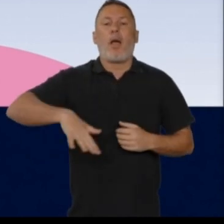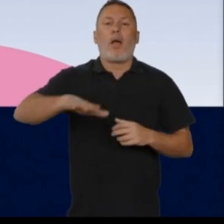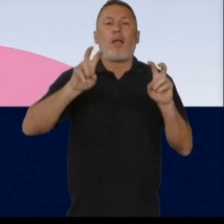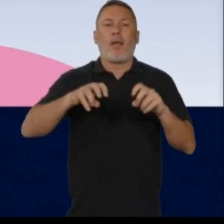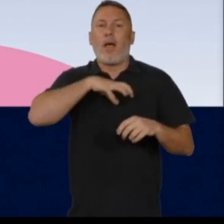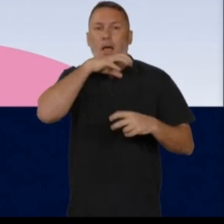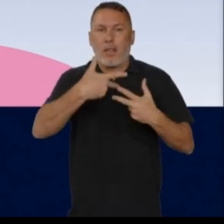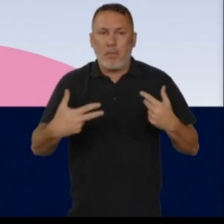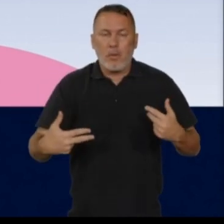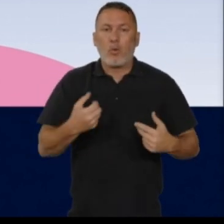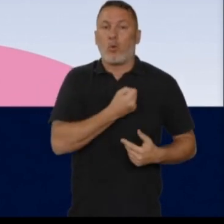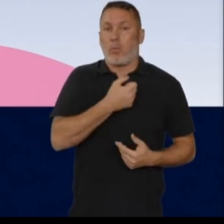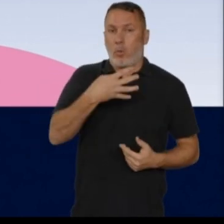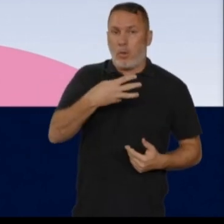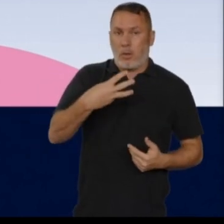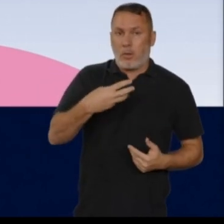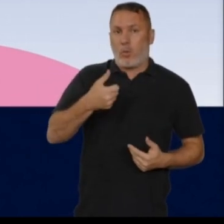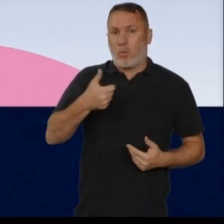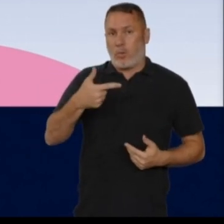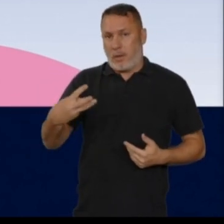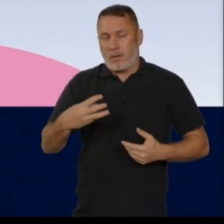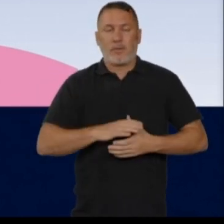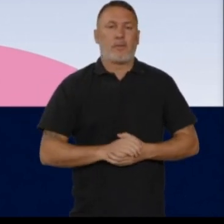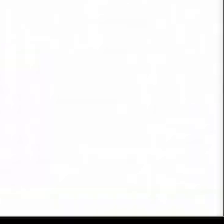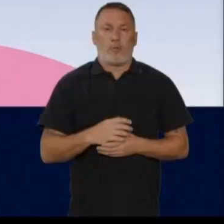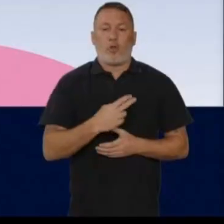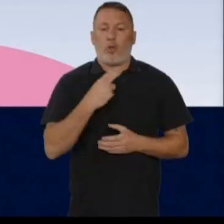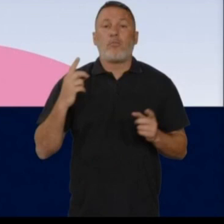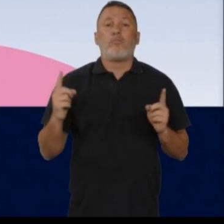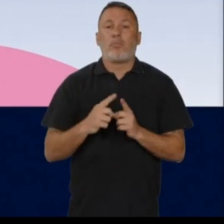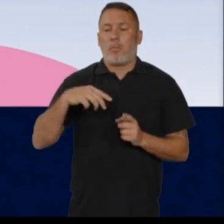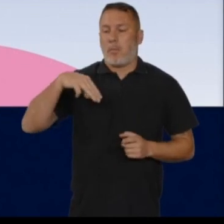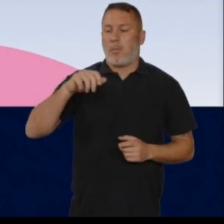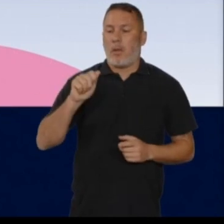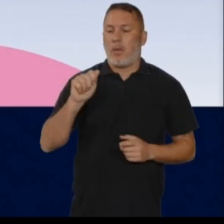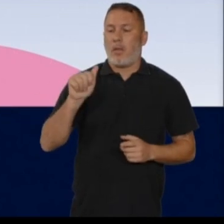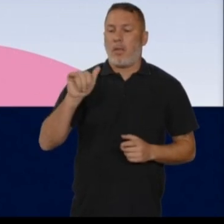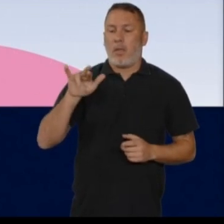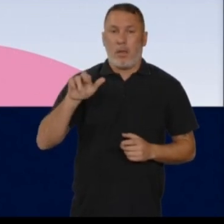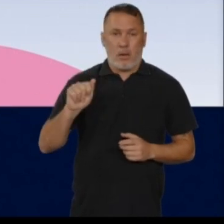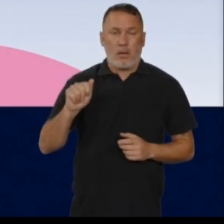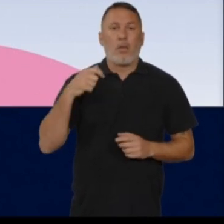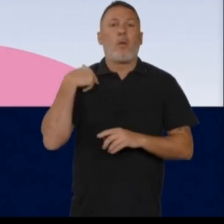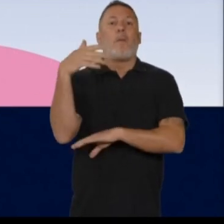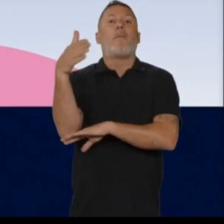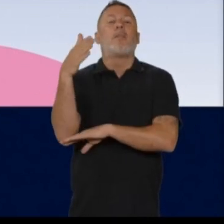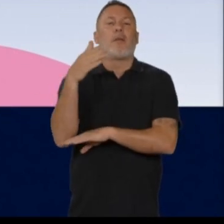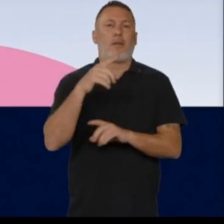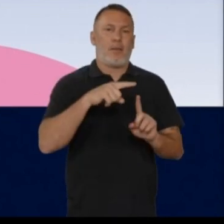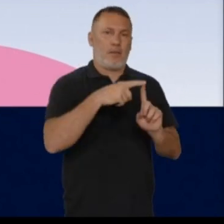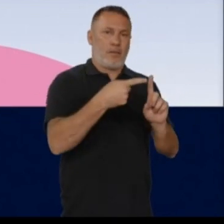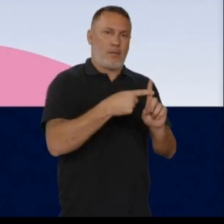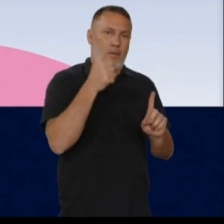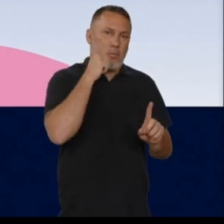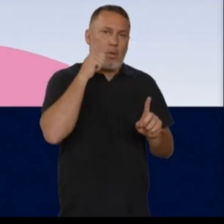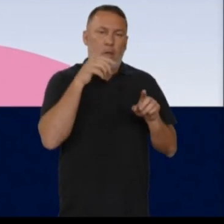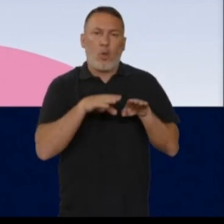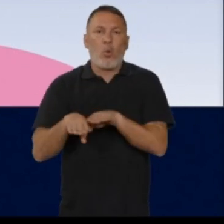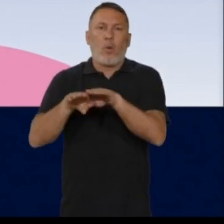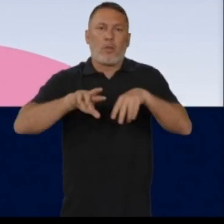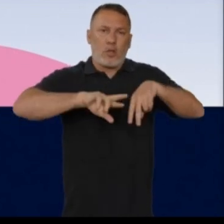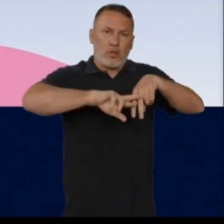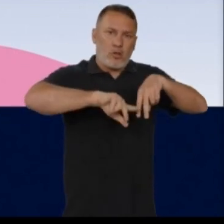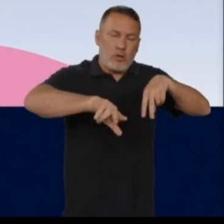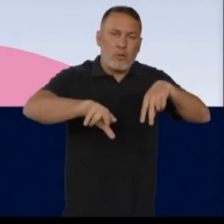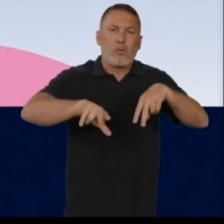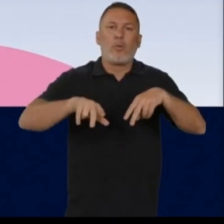e da causa animal. Sandafração 43122. Eu sou Mayara Batista, minhas bandeiras são maternidade, igualdade de